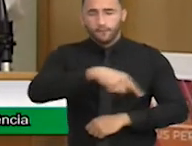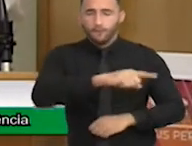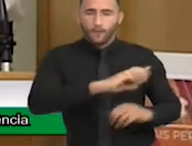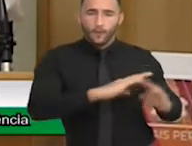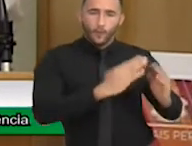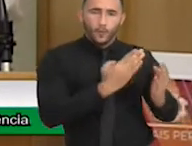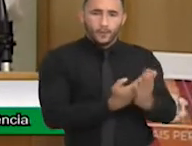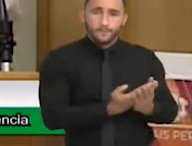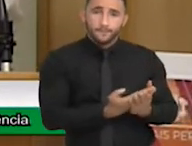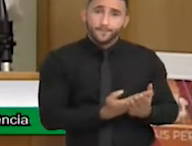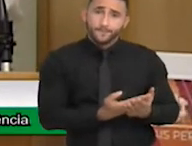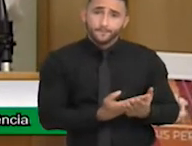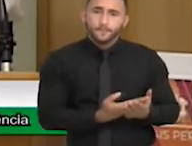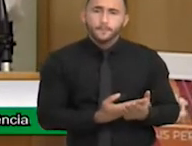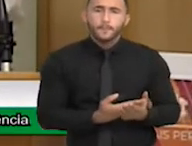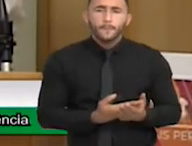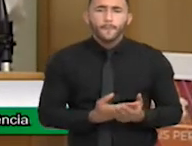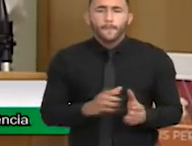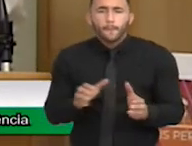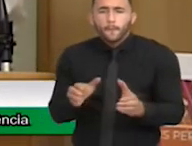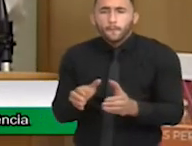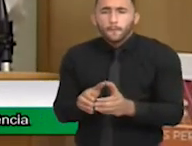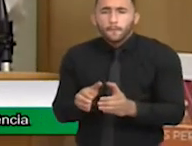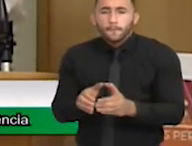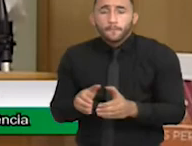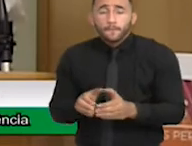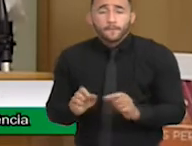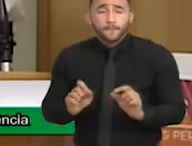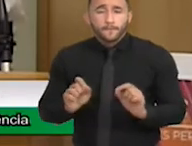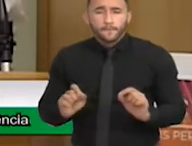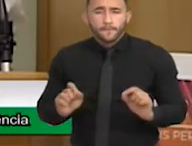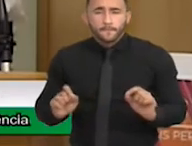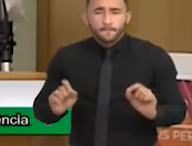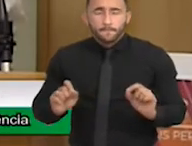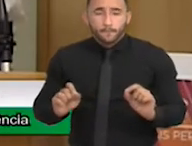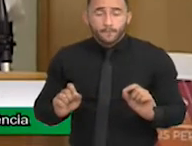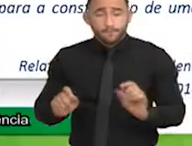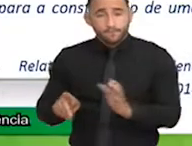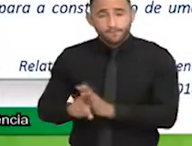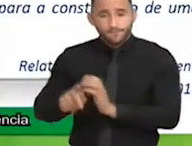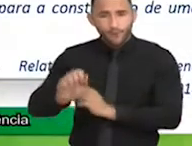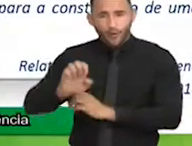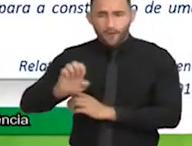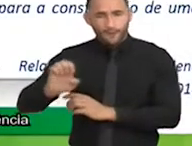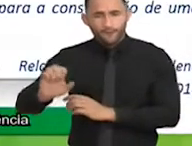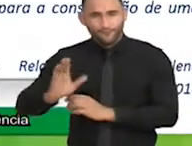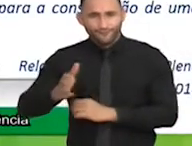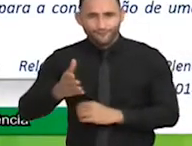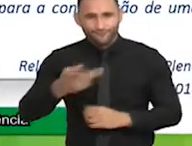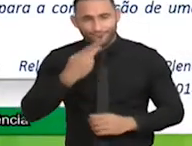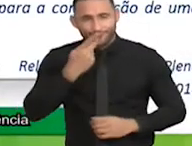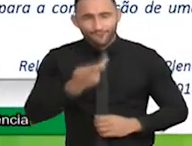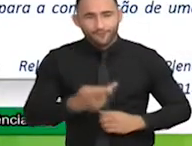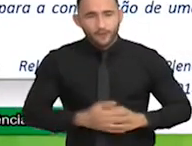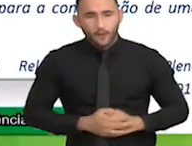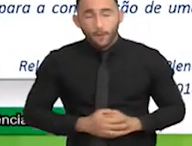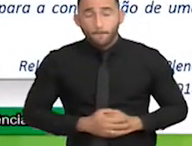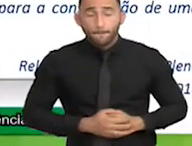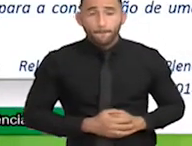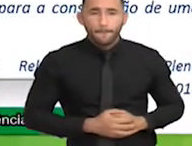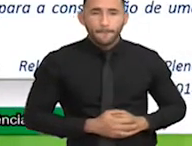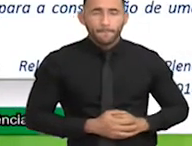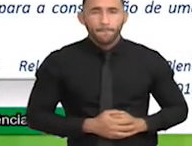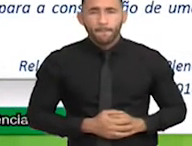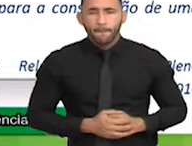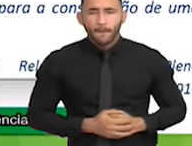aí o público-alvo das salas do AEE. Então, assim, o processo de inclusão